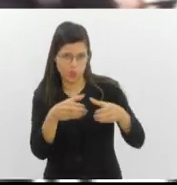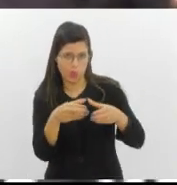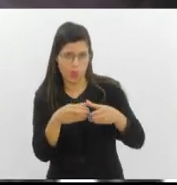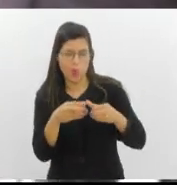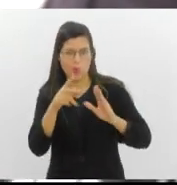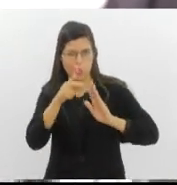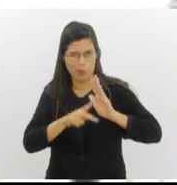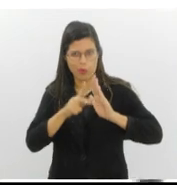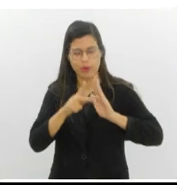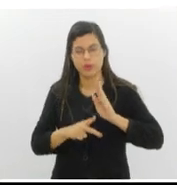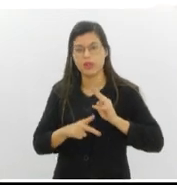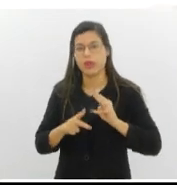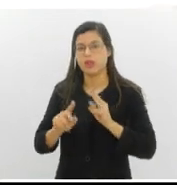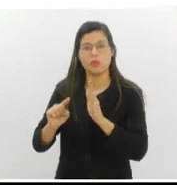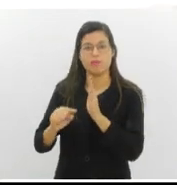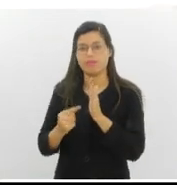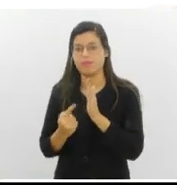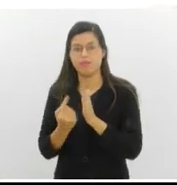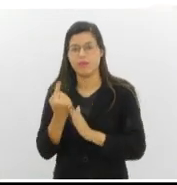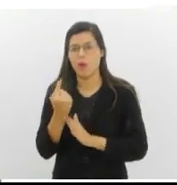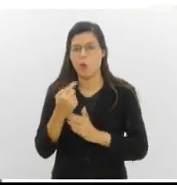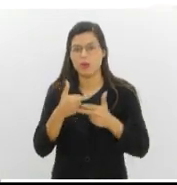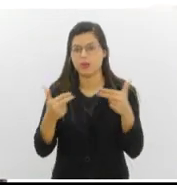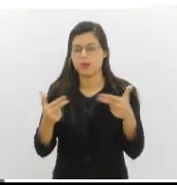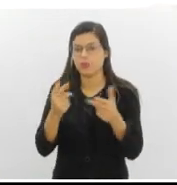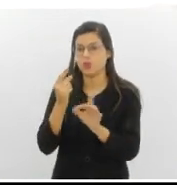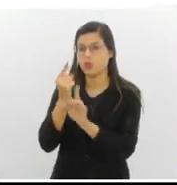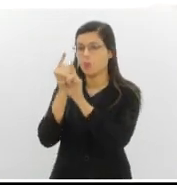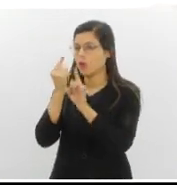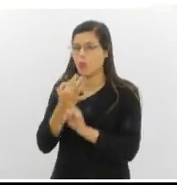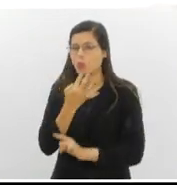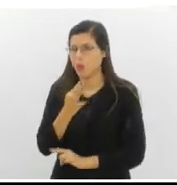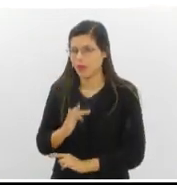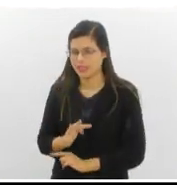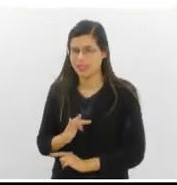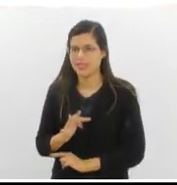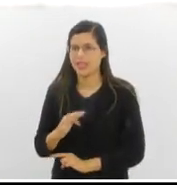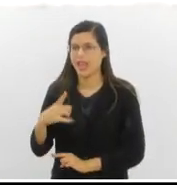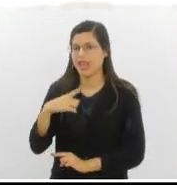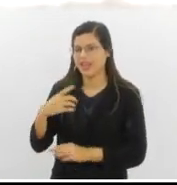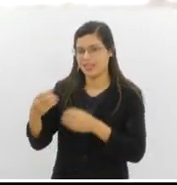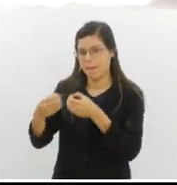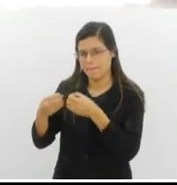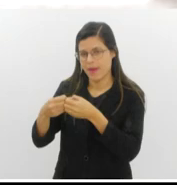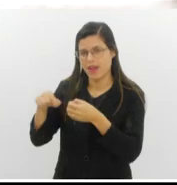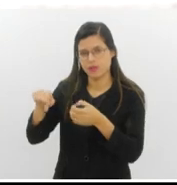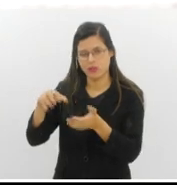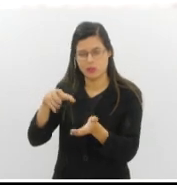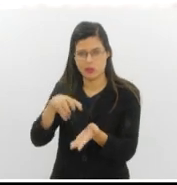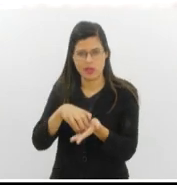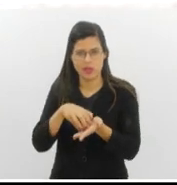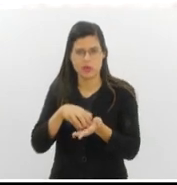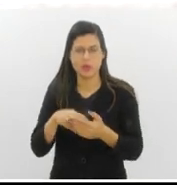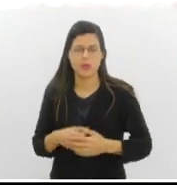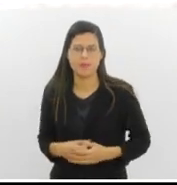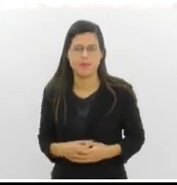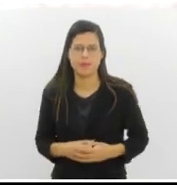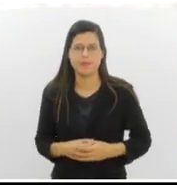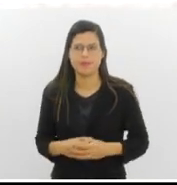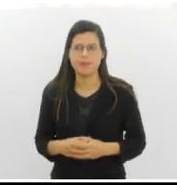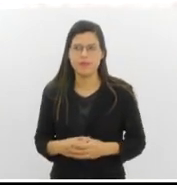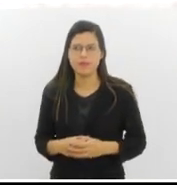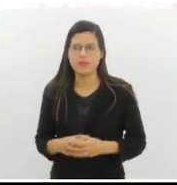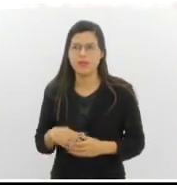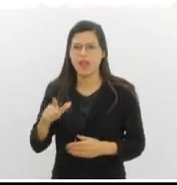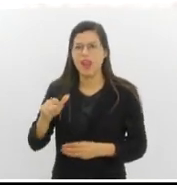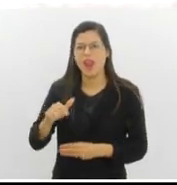coisas que eu descobri que eu não conhecia é que a via aqui pertinho, no centro, é a ponta